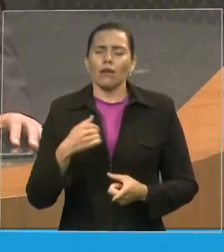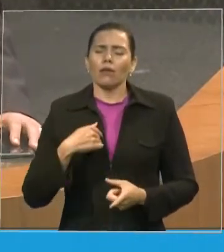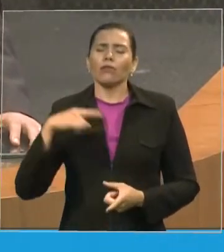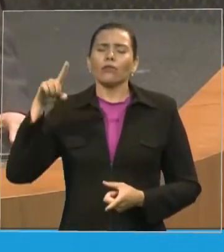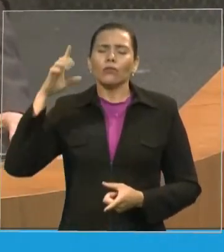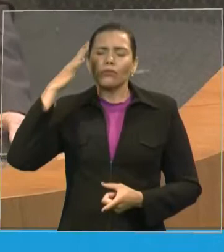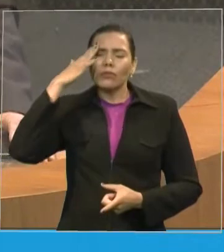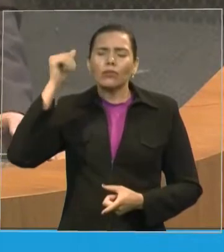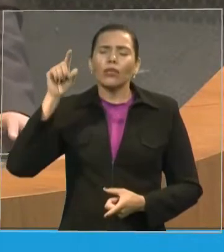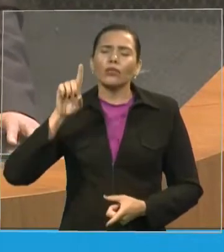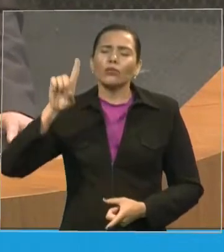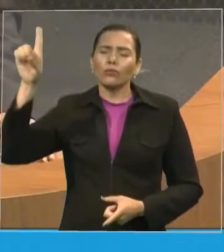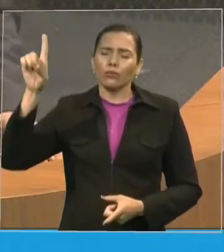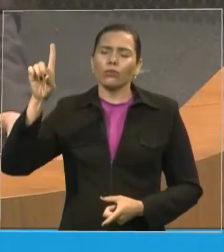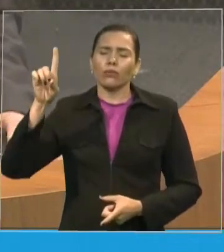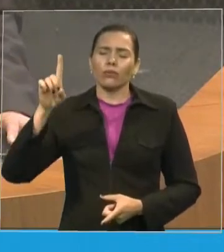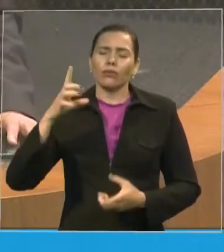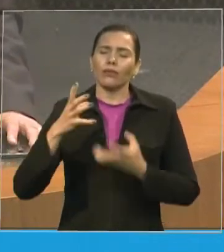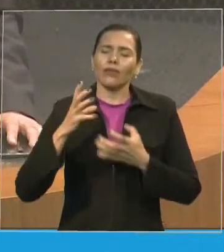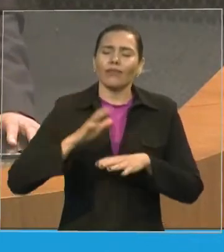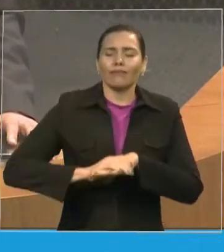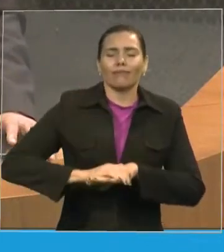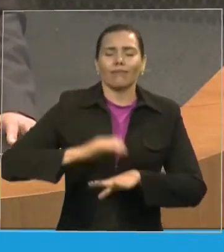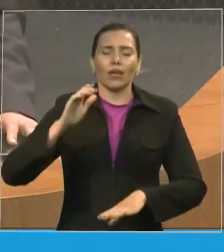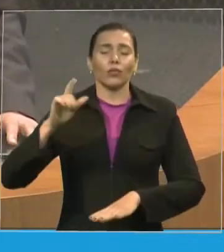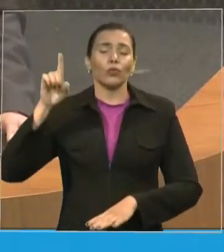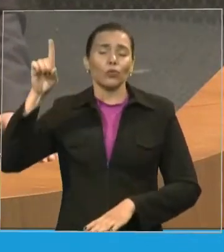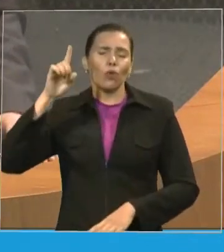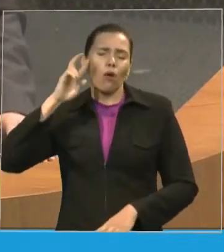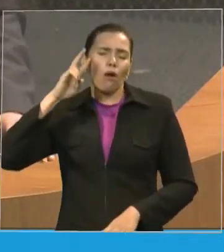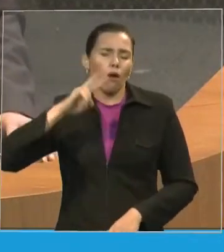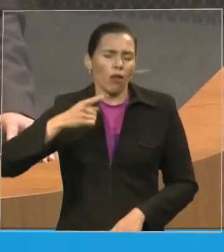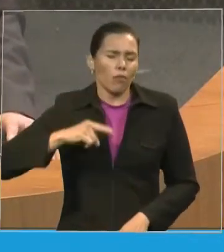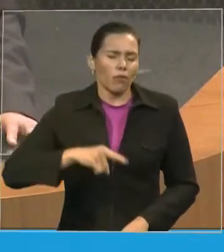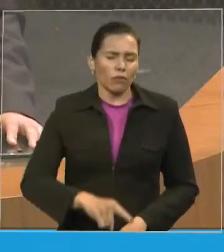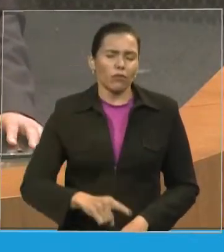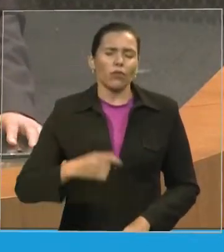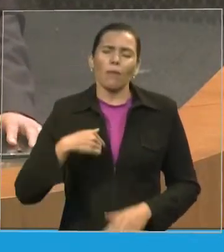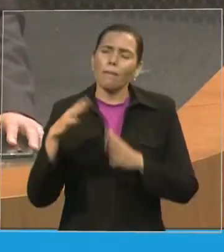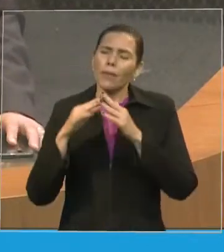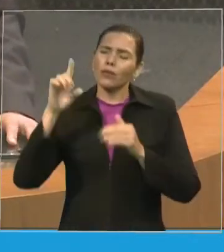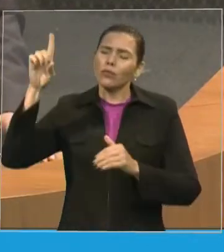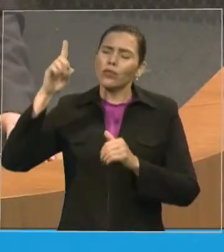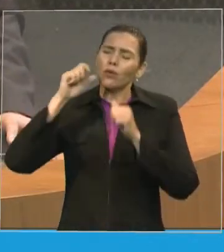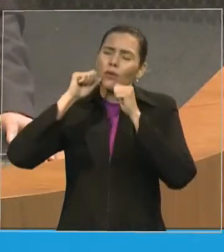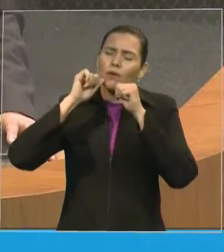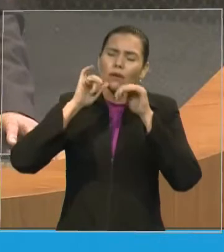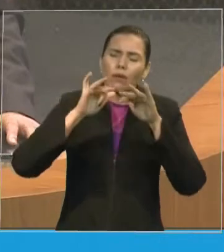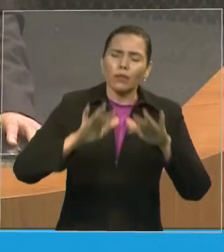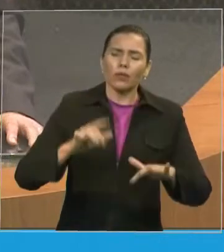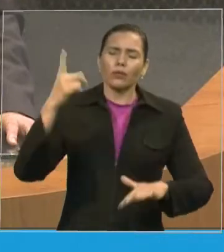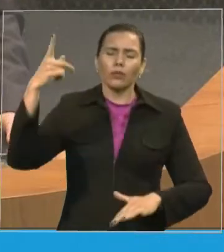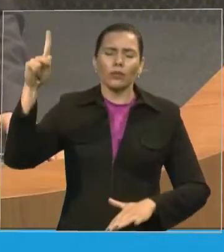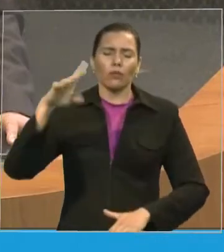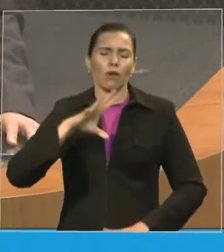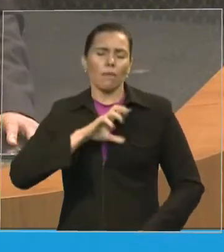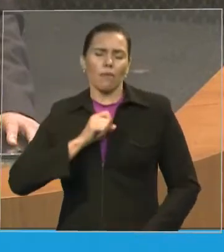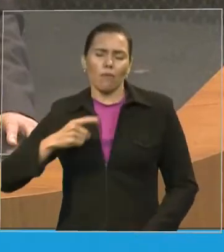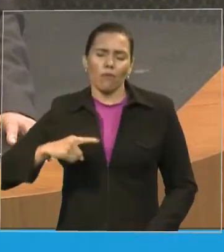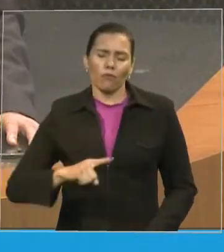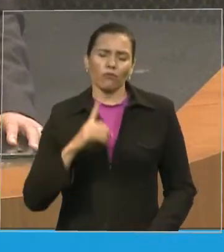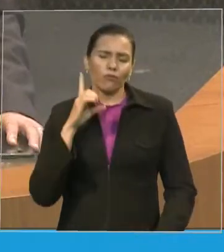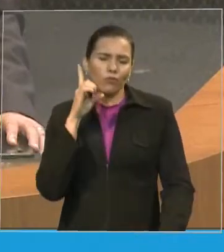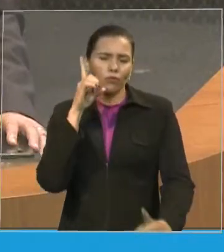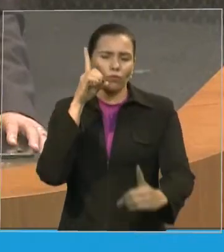alcance e o teu amor senhor envolva a todos os deputados e autoridades desse estado